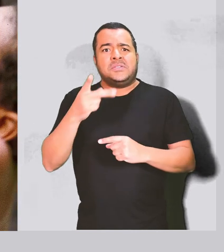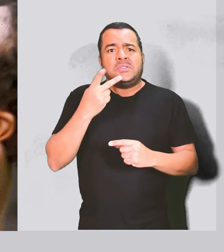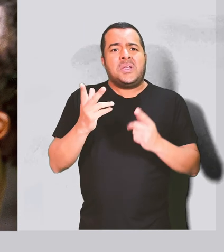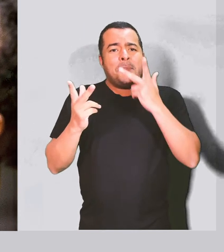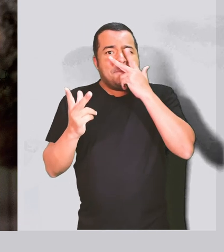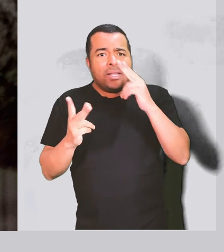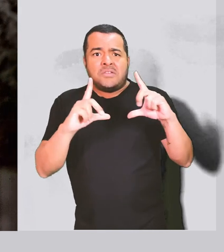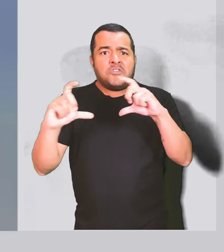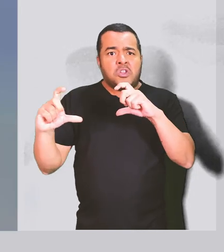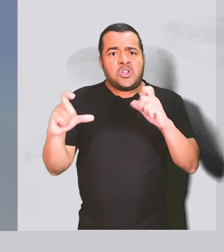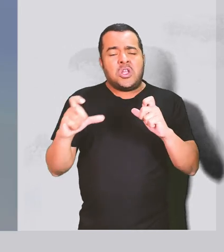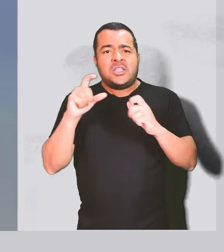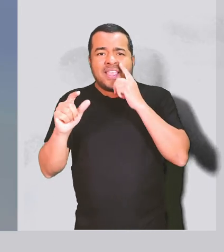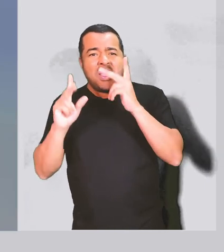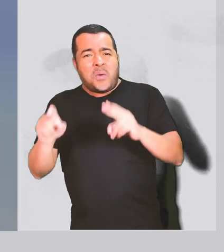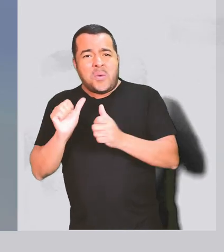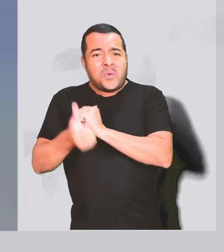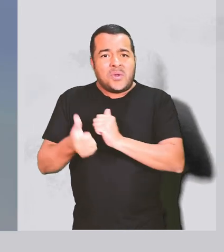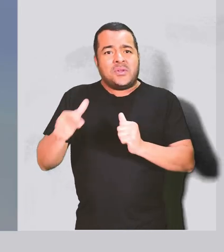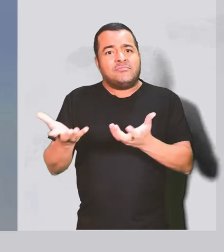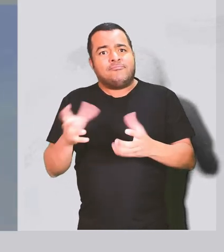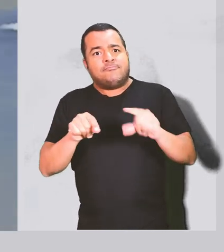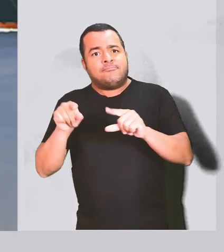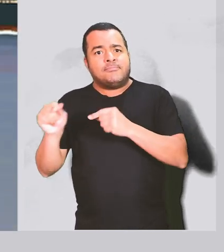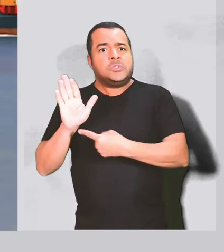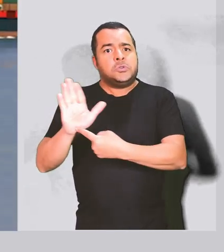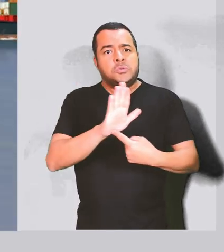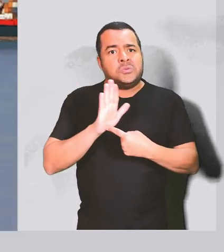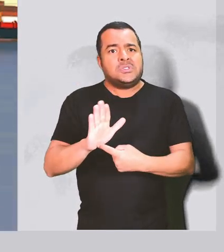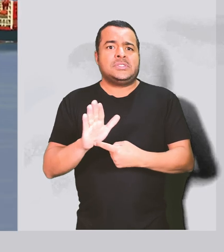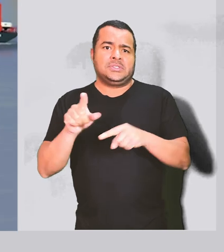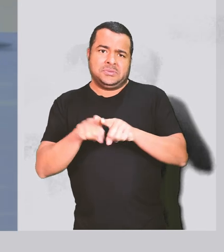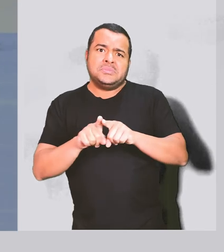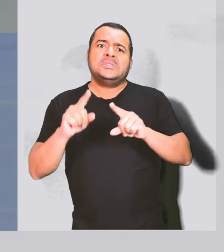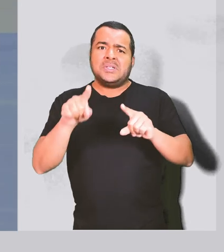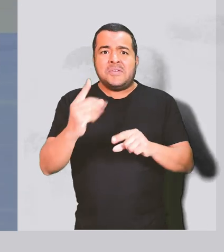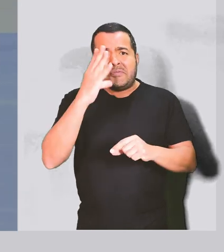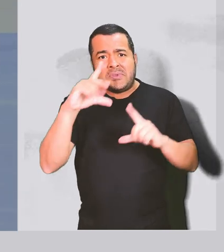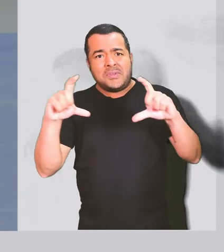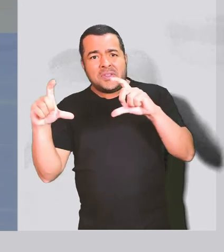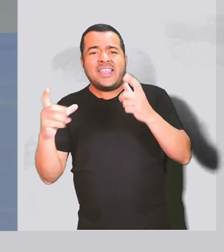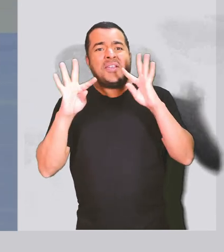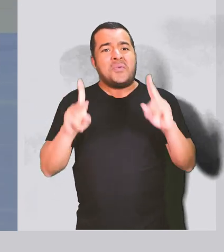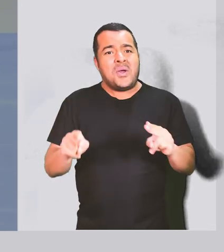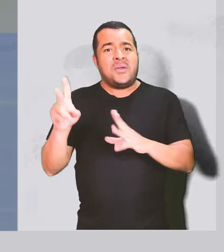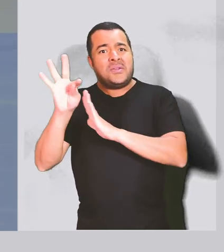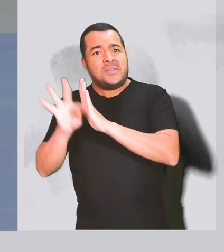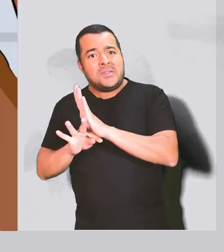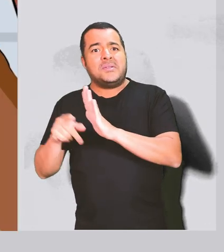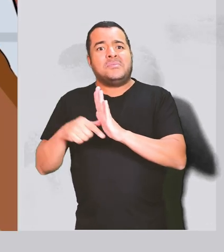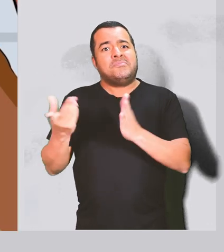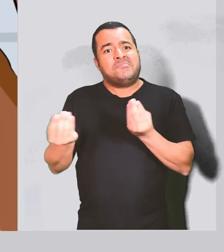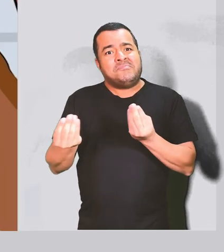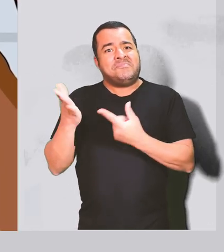fotografia como um jogo, onde escolhemos o que mostrar e esconder. Lidando com o acaso, a imagem é como um texto que escrevemos com